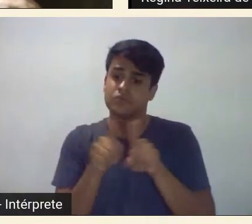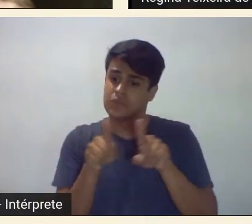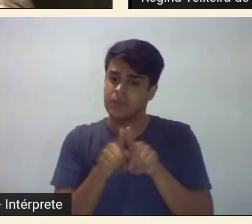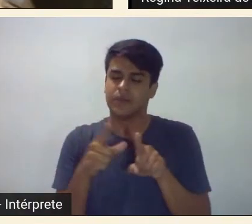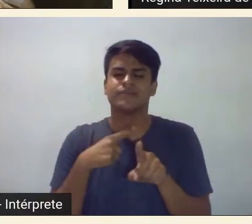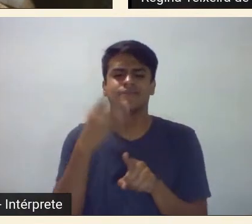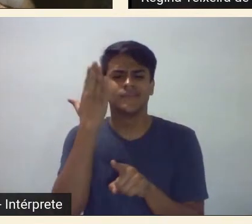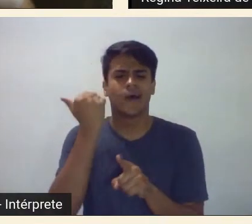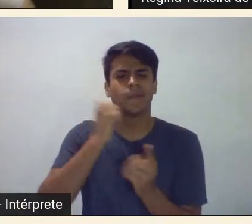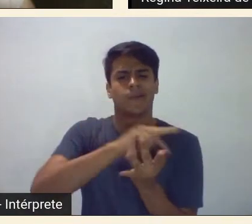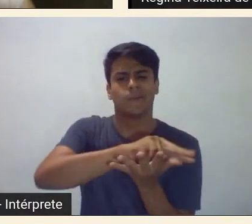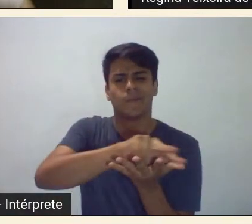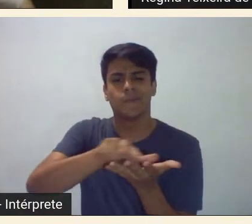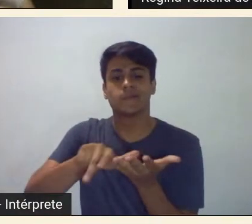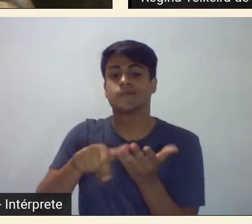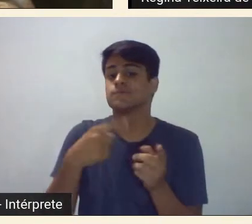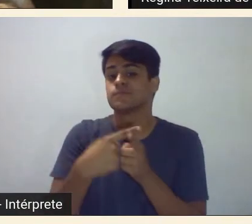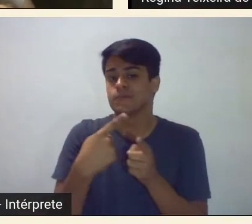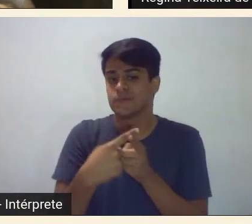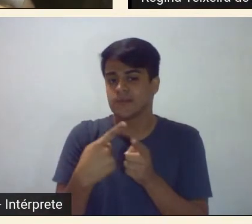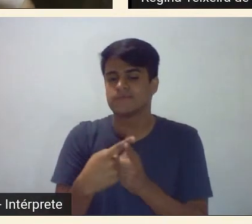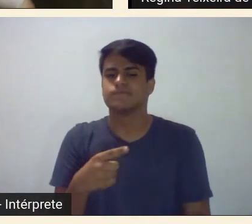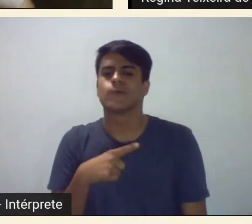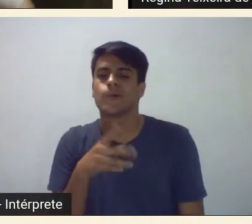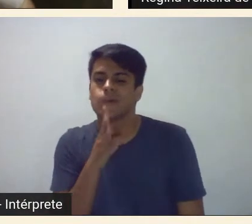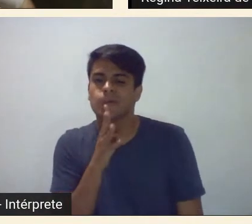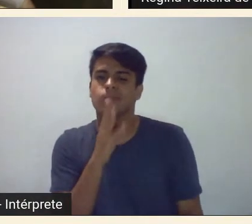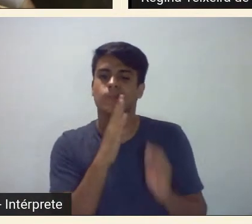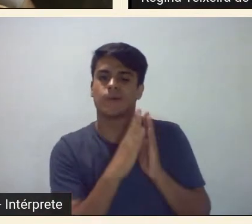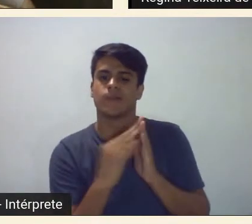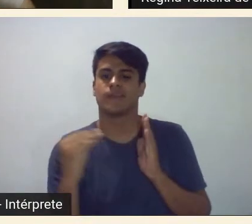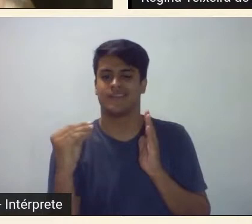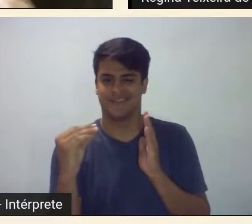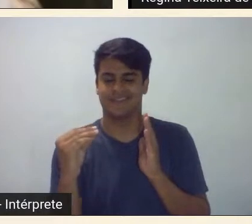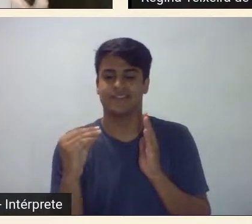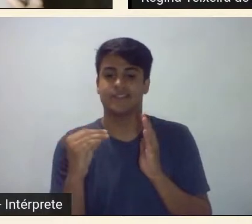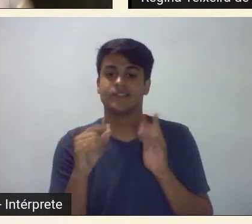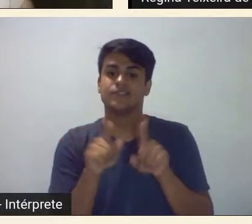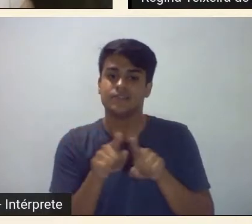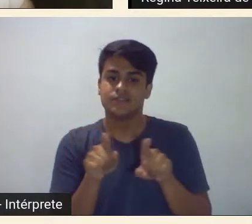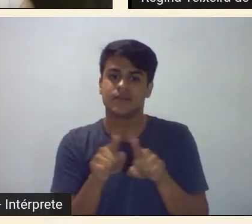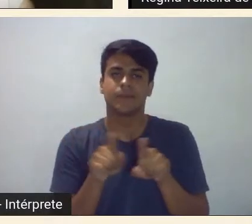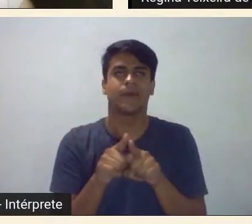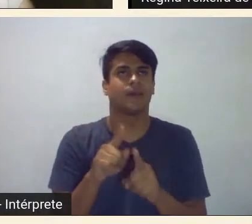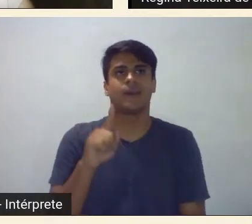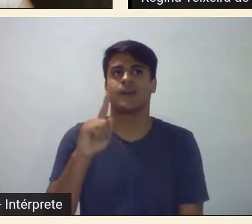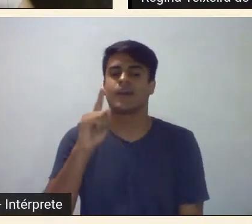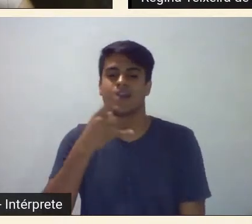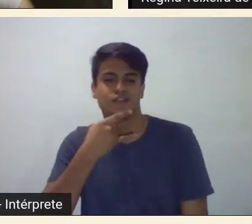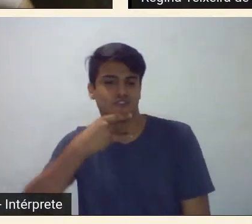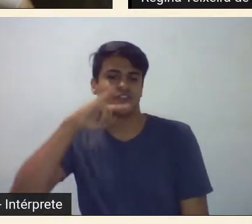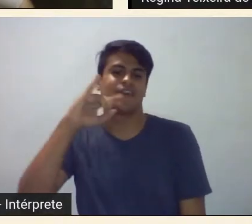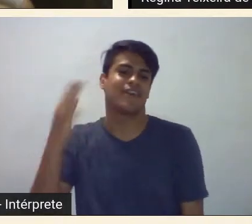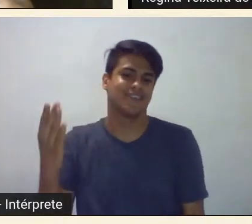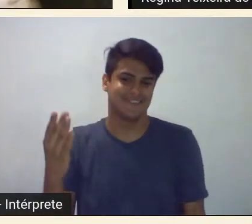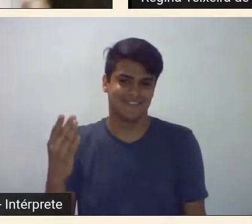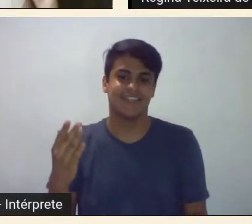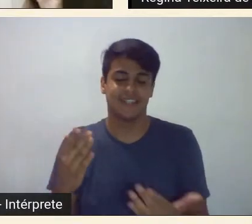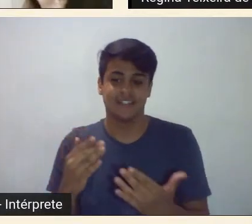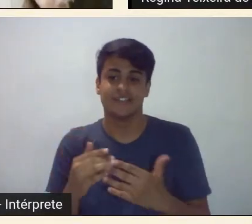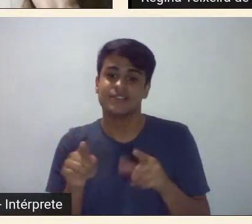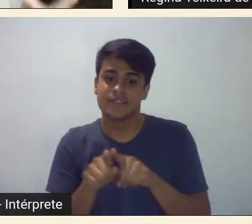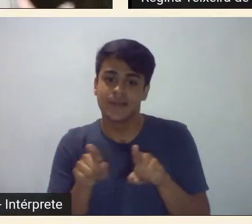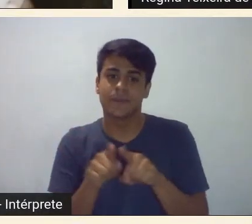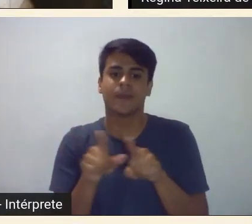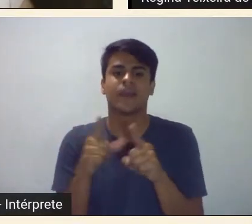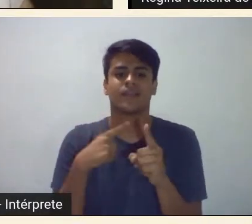sabe Rego Monteiro era poeta fabricou cachaça foi lutador de boxe foi corredor